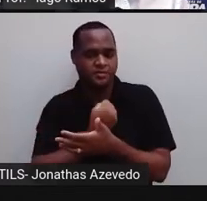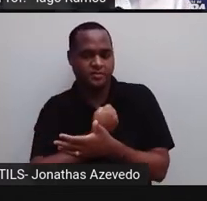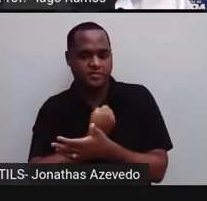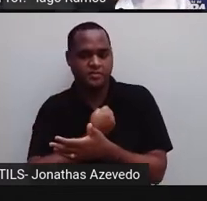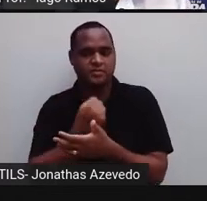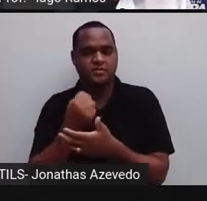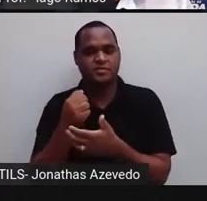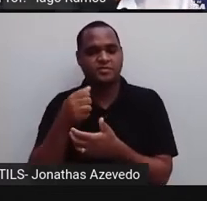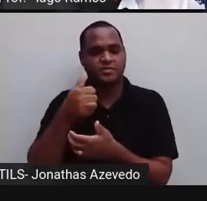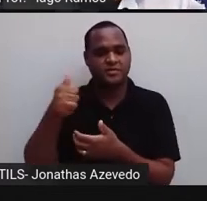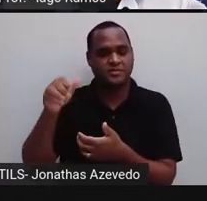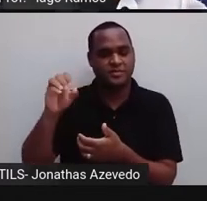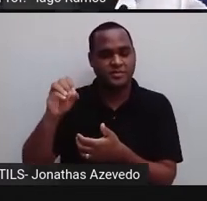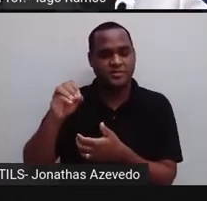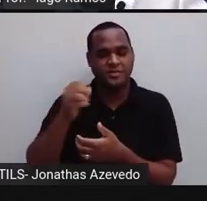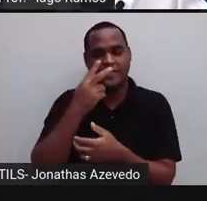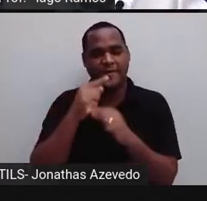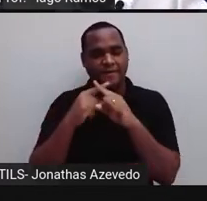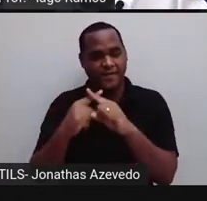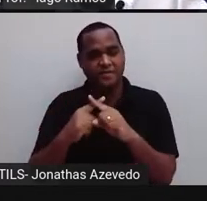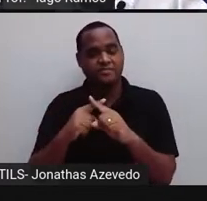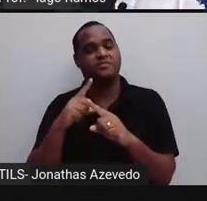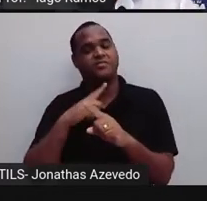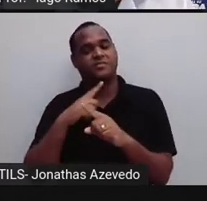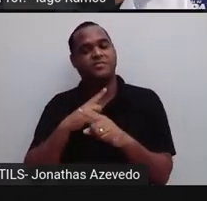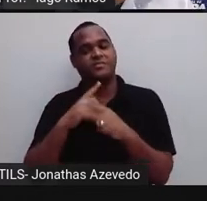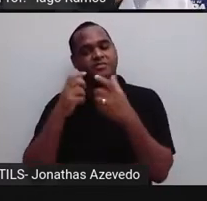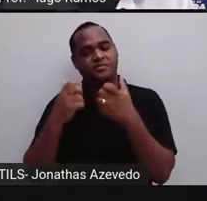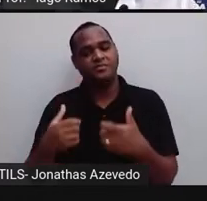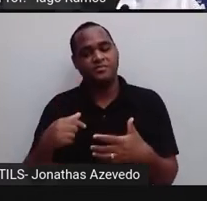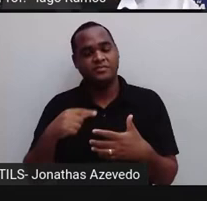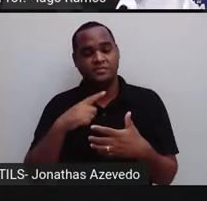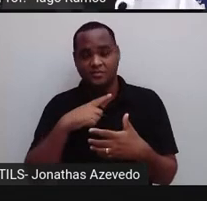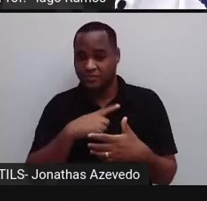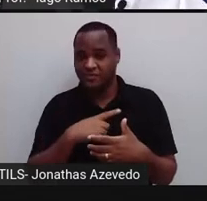vezes esses 9 bilhões,